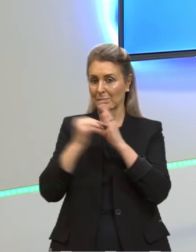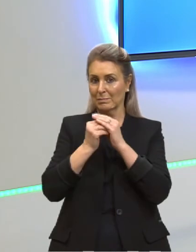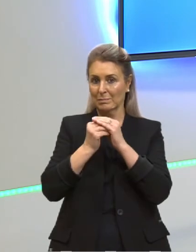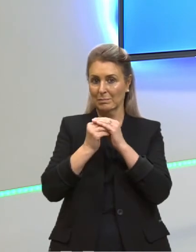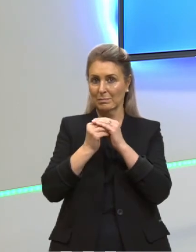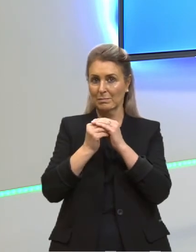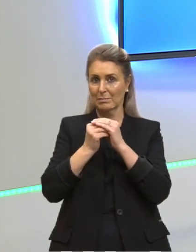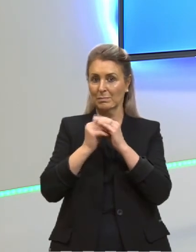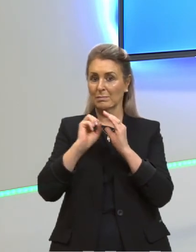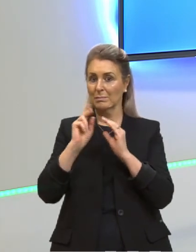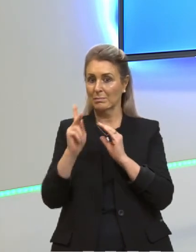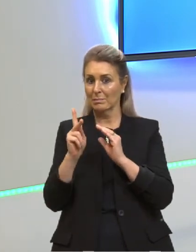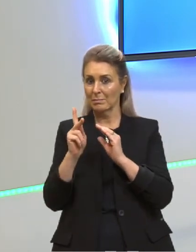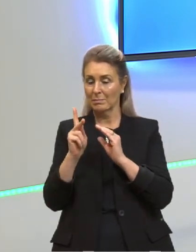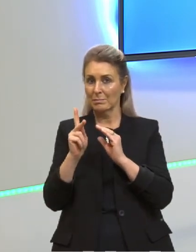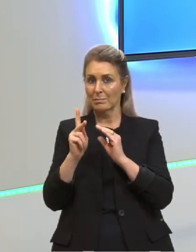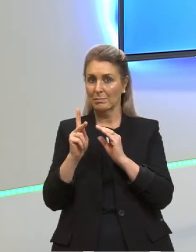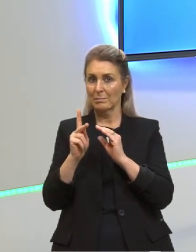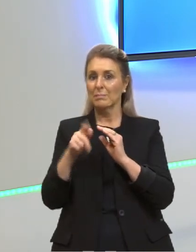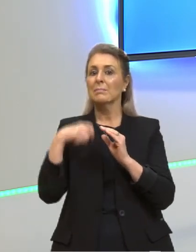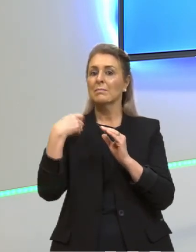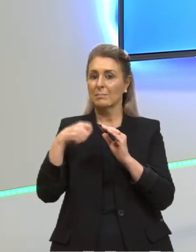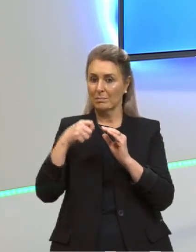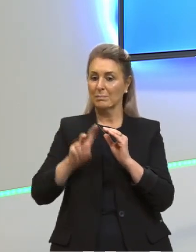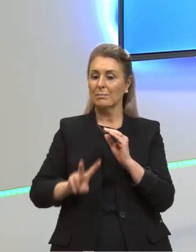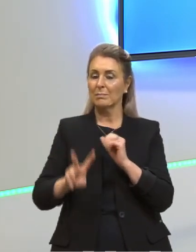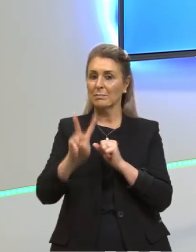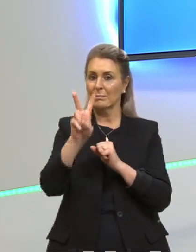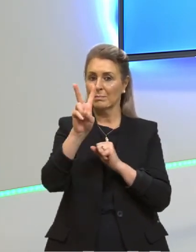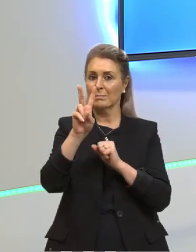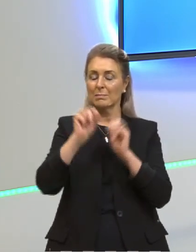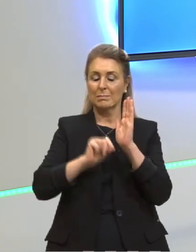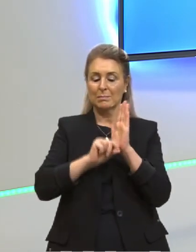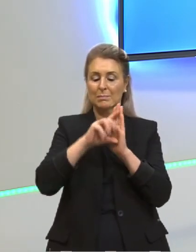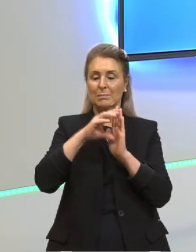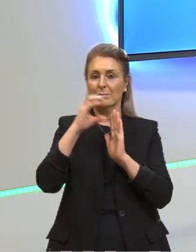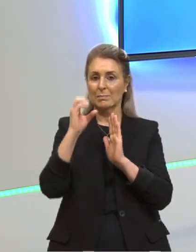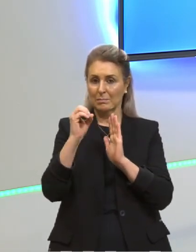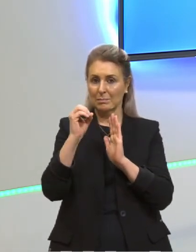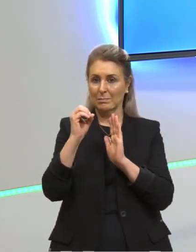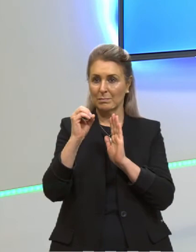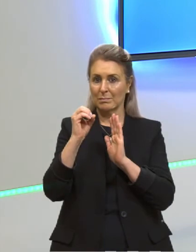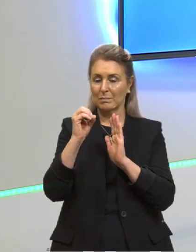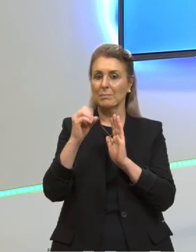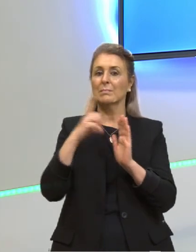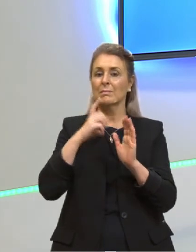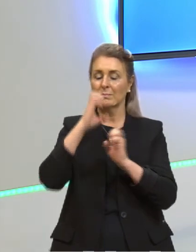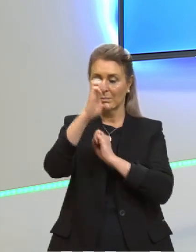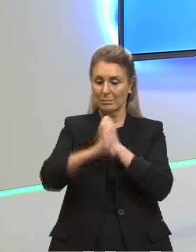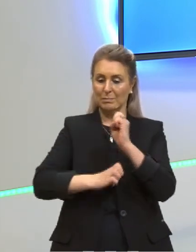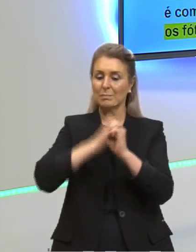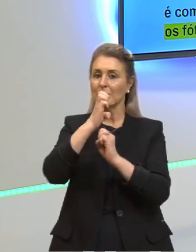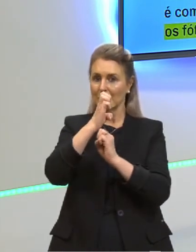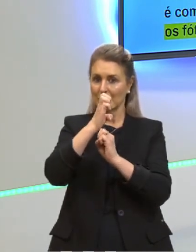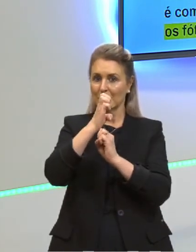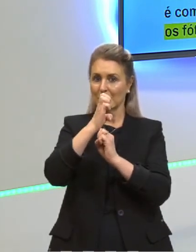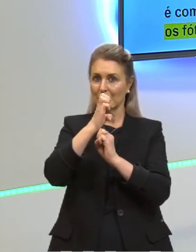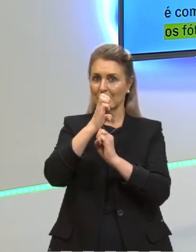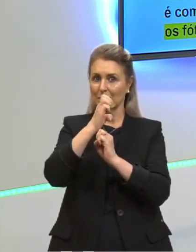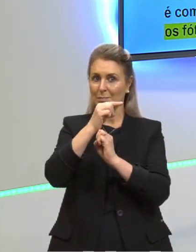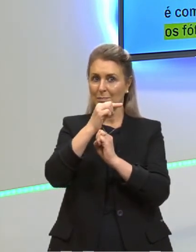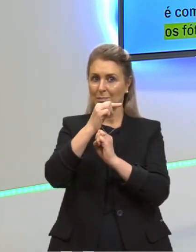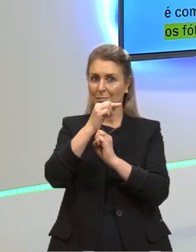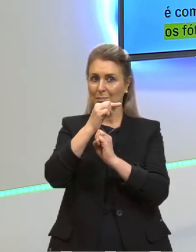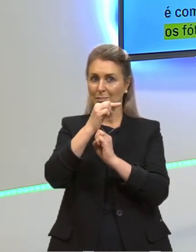Certo? Então, eu tenho que ter esse valor aqui maior que zero para ter o elétron se movendo. Certo?